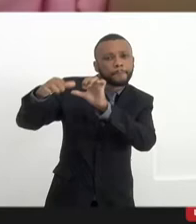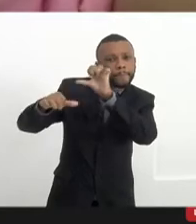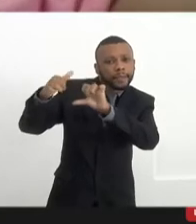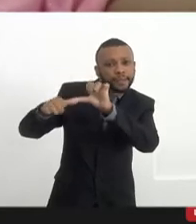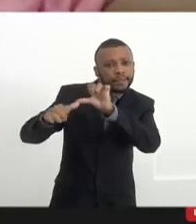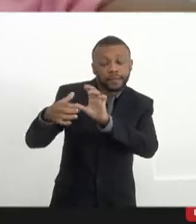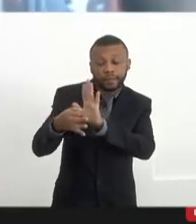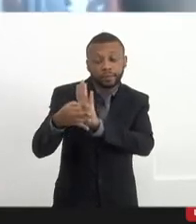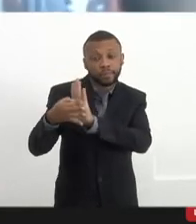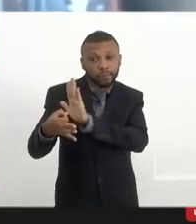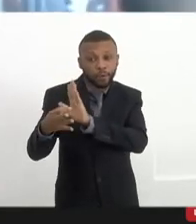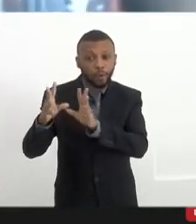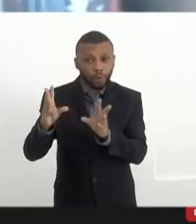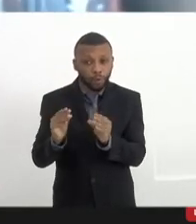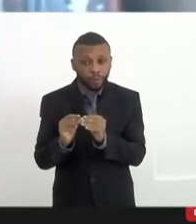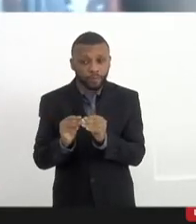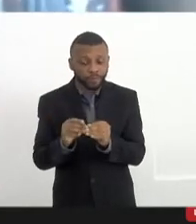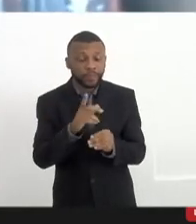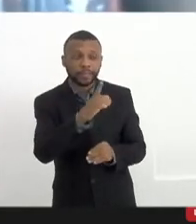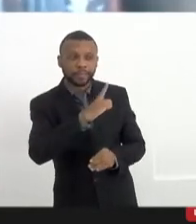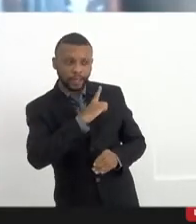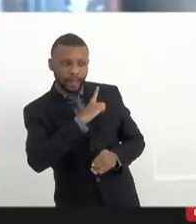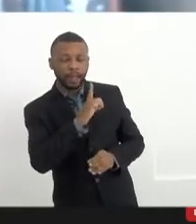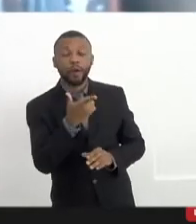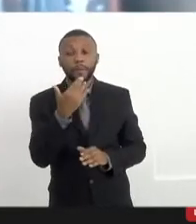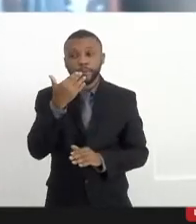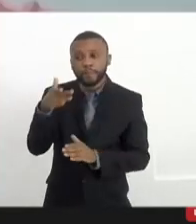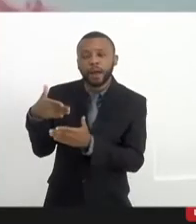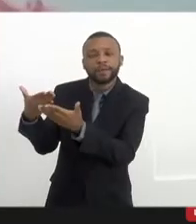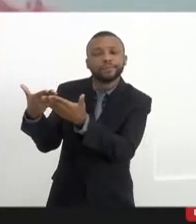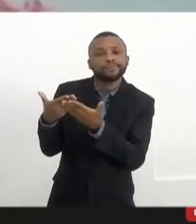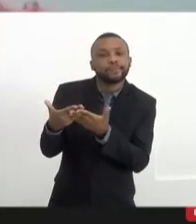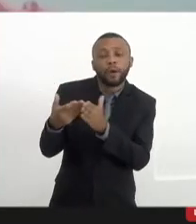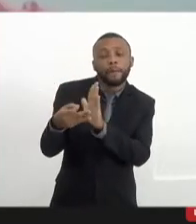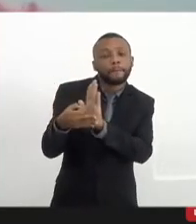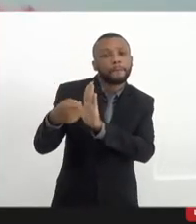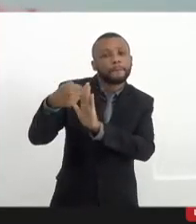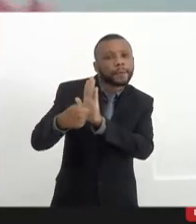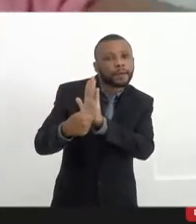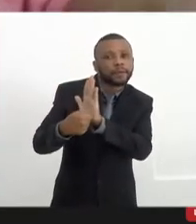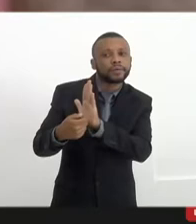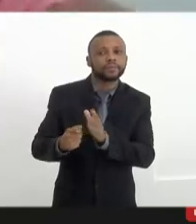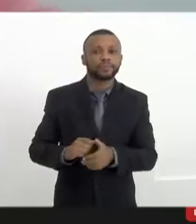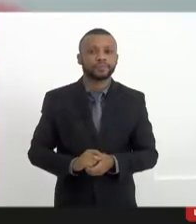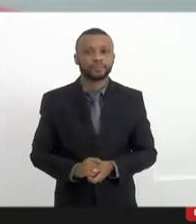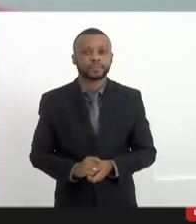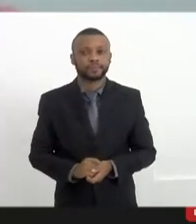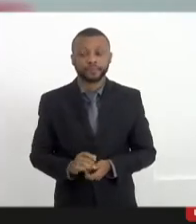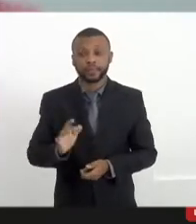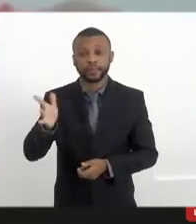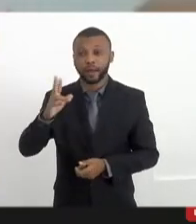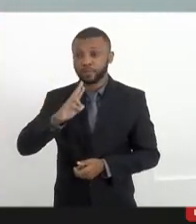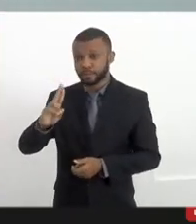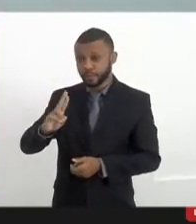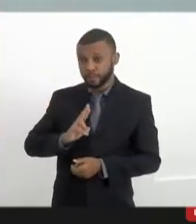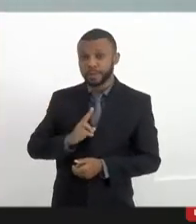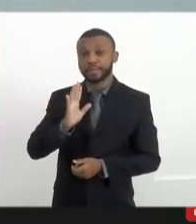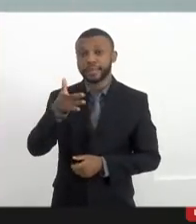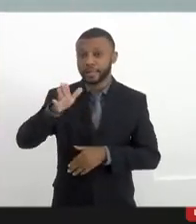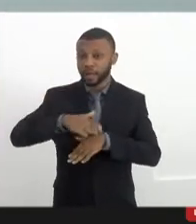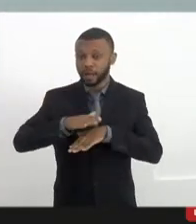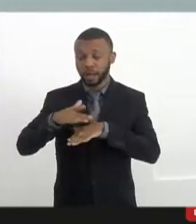conclusivo. Há um parecer. Então, pedi a ele um parecer sobre a lei estadual. E ele já me respondeu dizendo que está